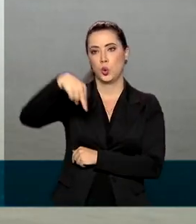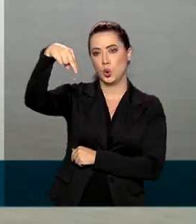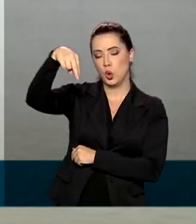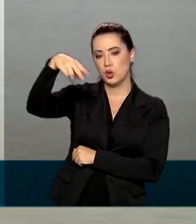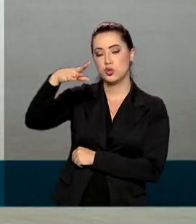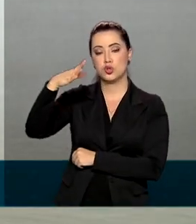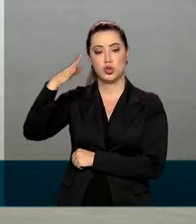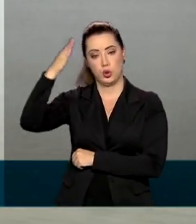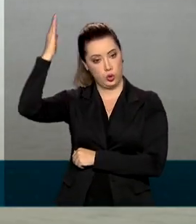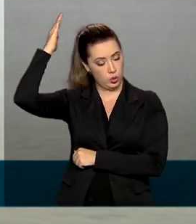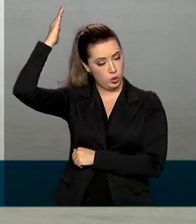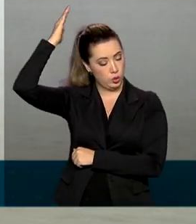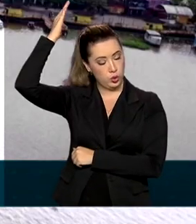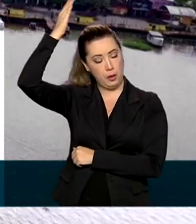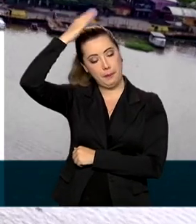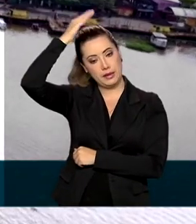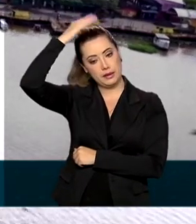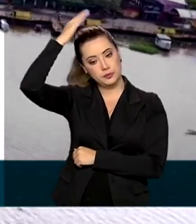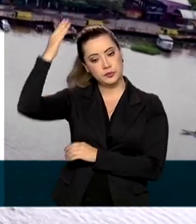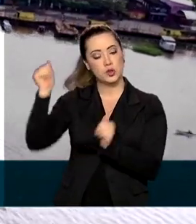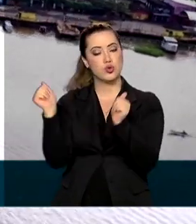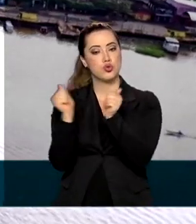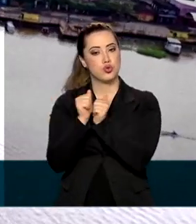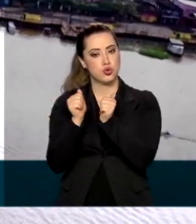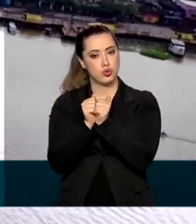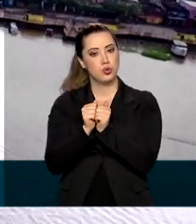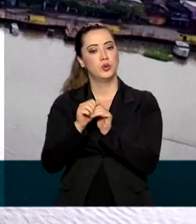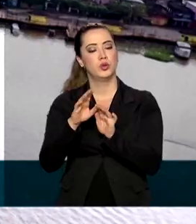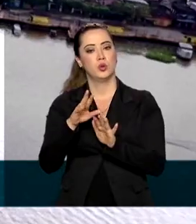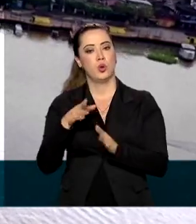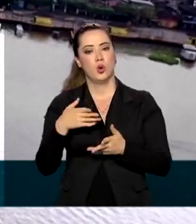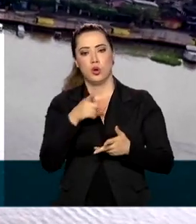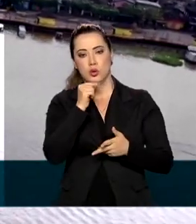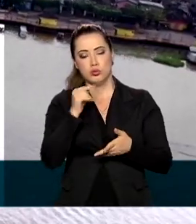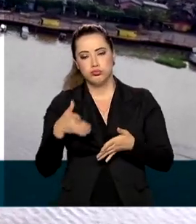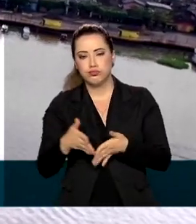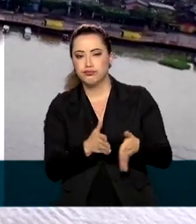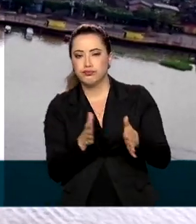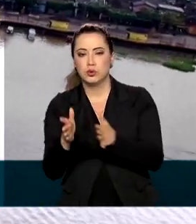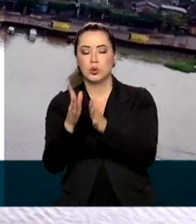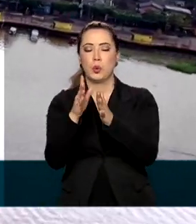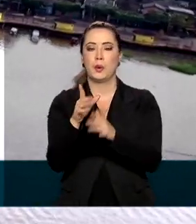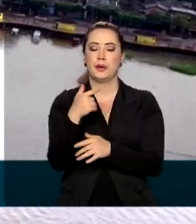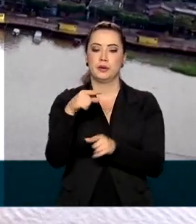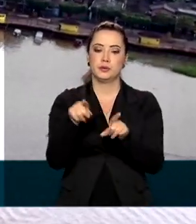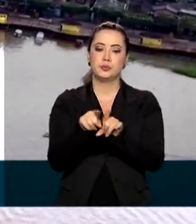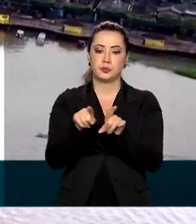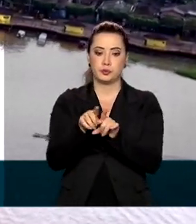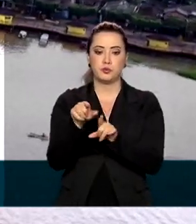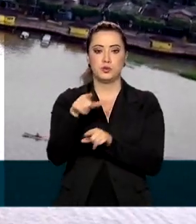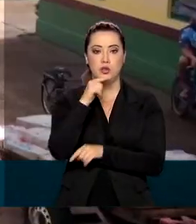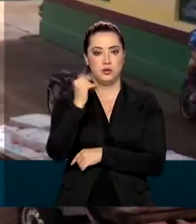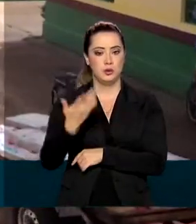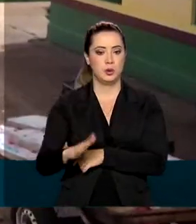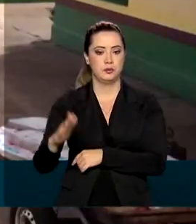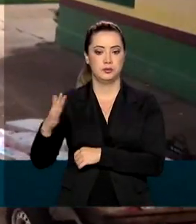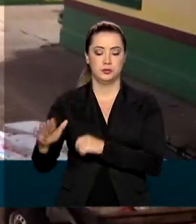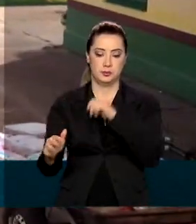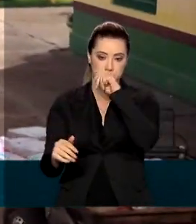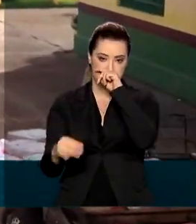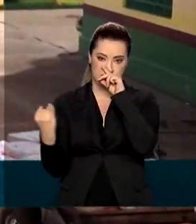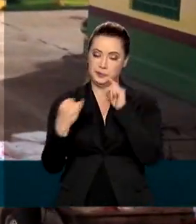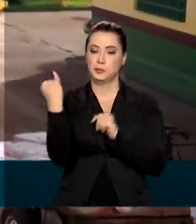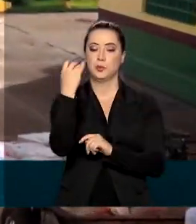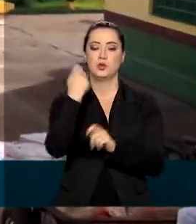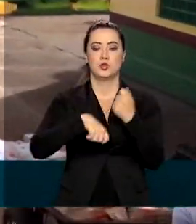banhado pelo rio Amazonas e pelo Oceano Atlântico, região com grande potencial econômico, mas com